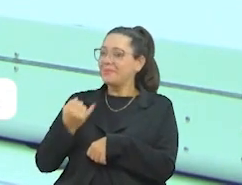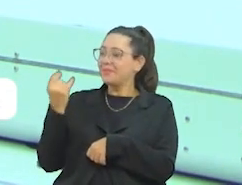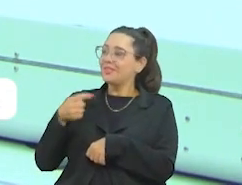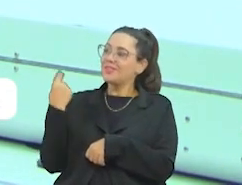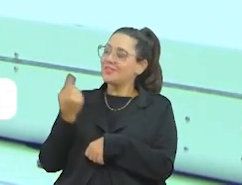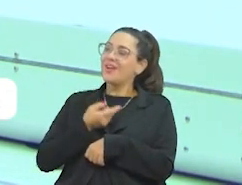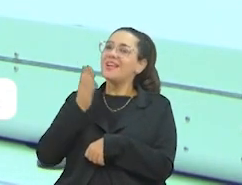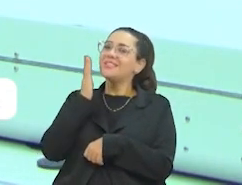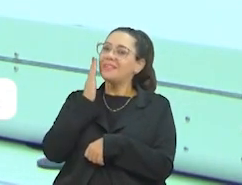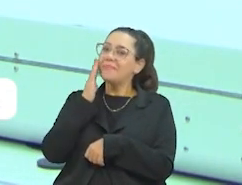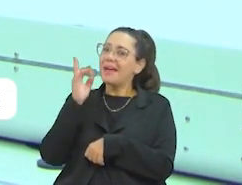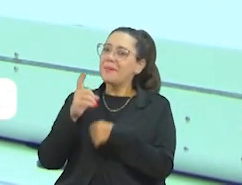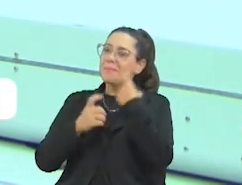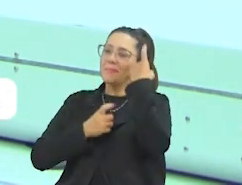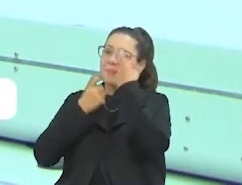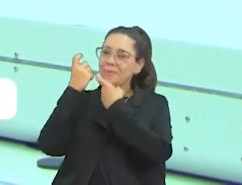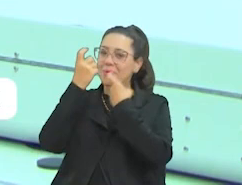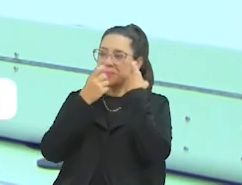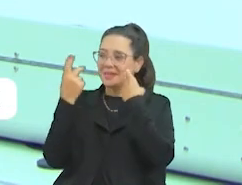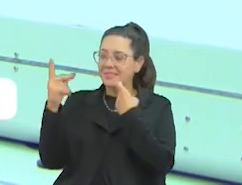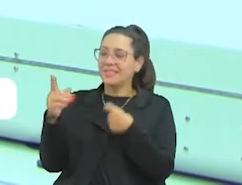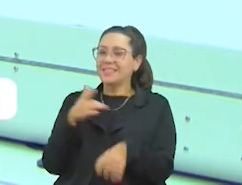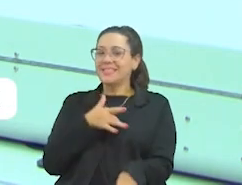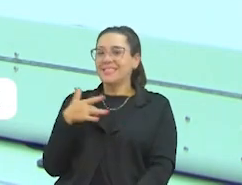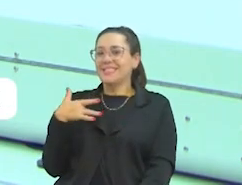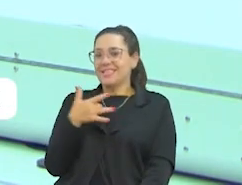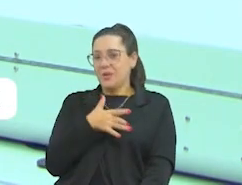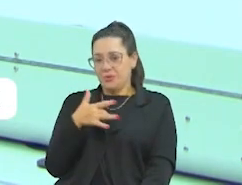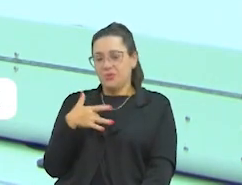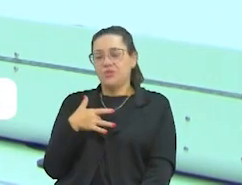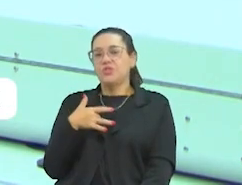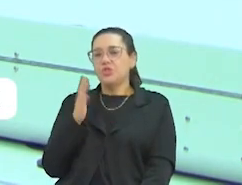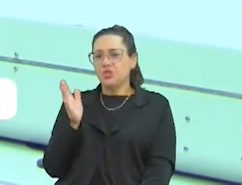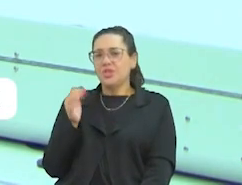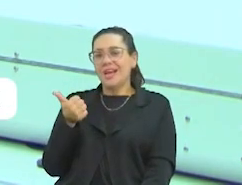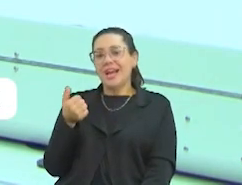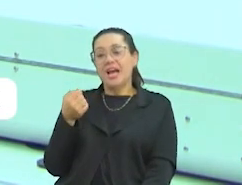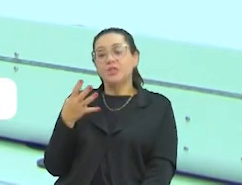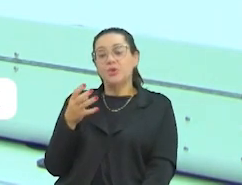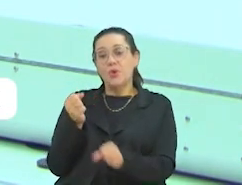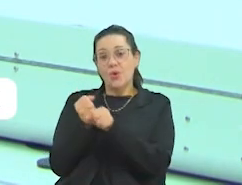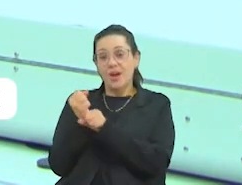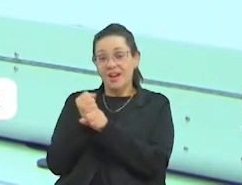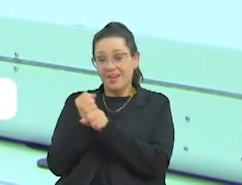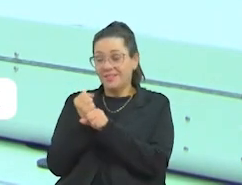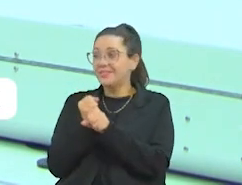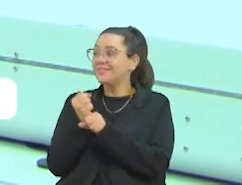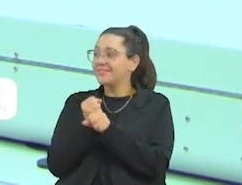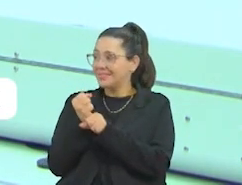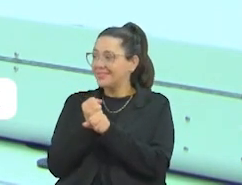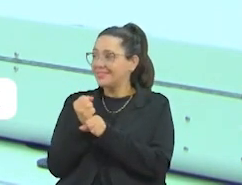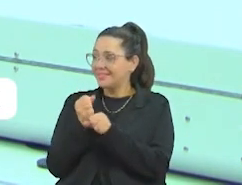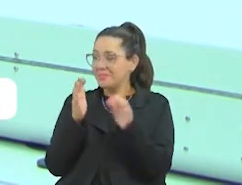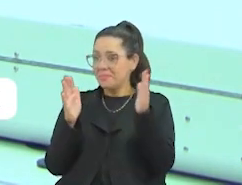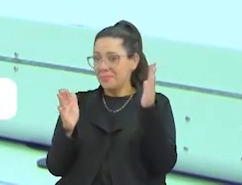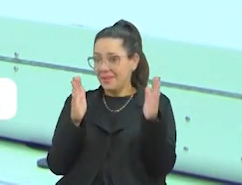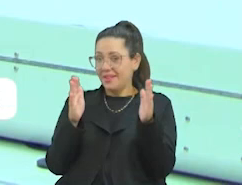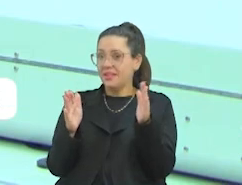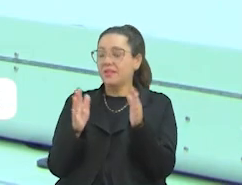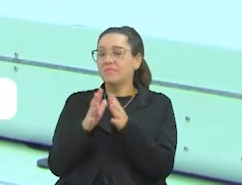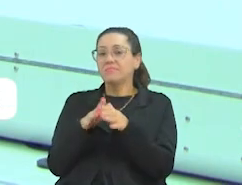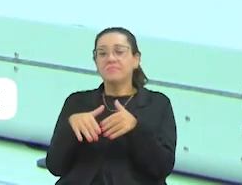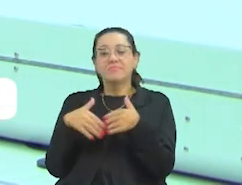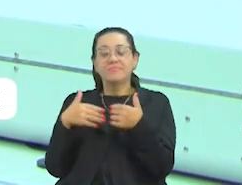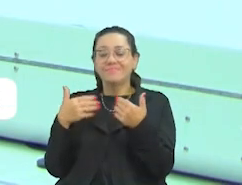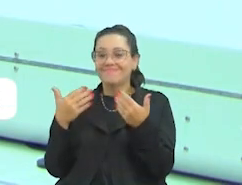sempre foi a sua preocupação. Eu já venho da saúde há 14 anos, trabalho na Santa Casa, é esse período. Então, você